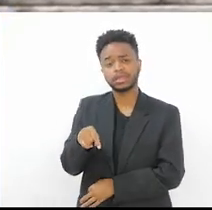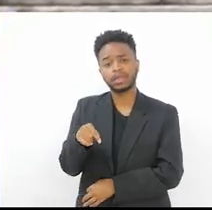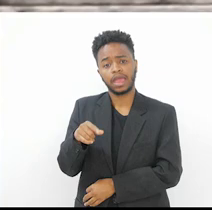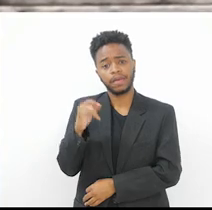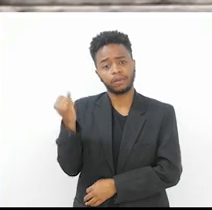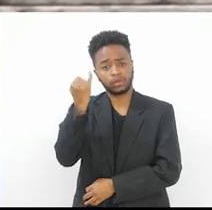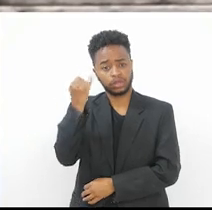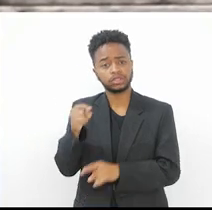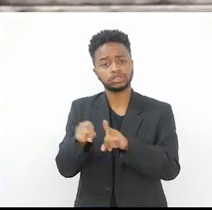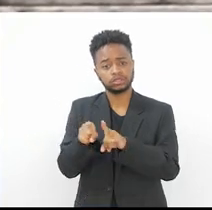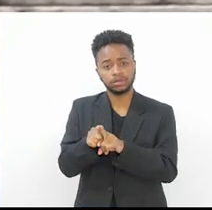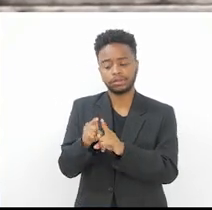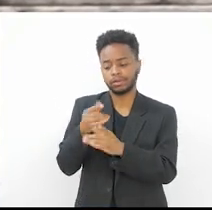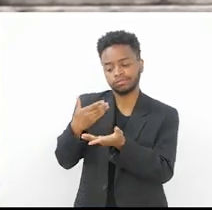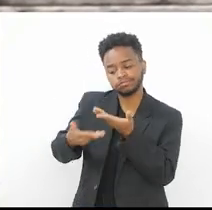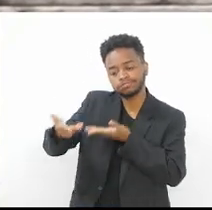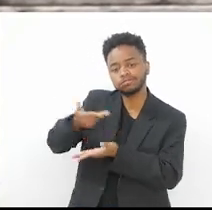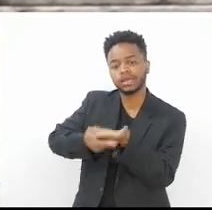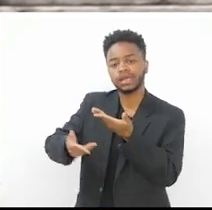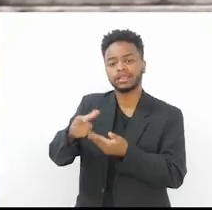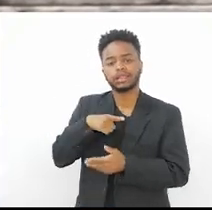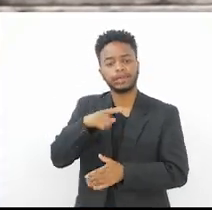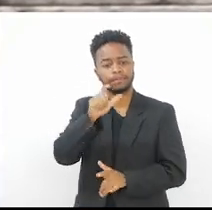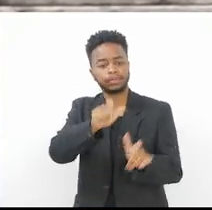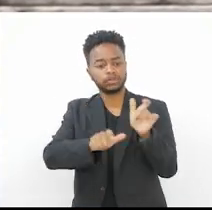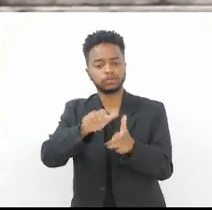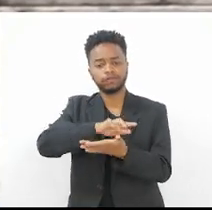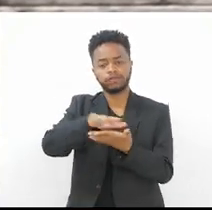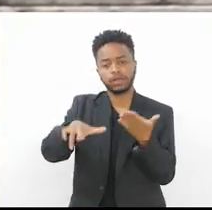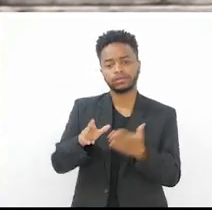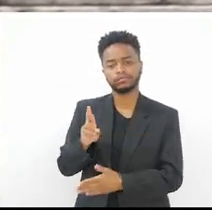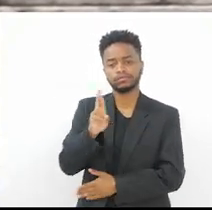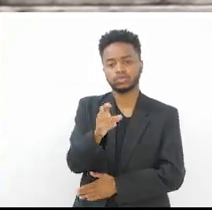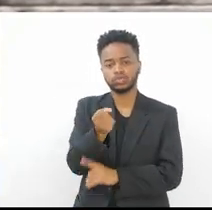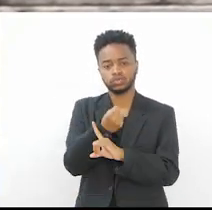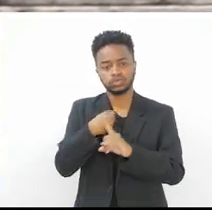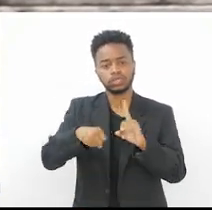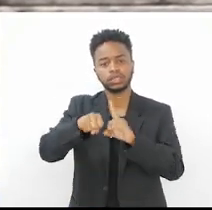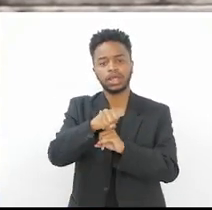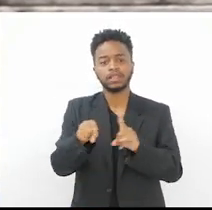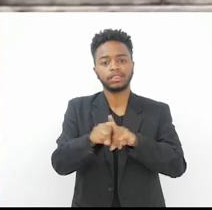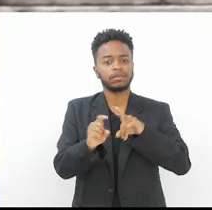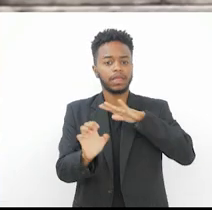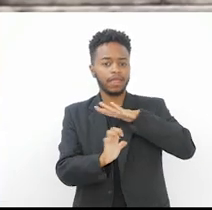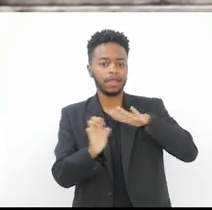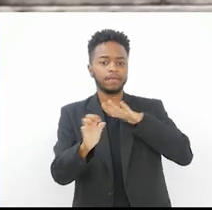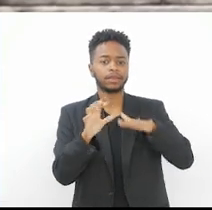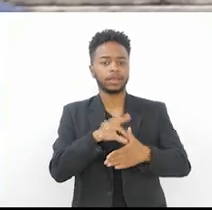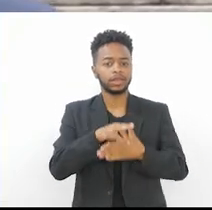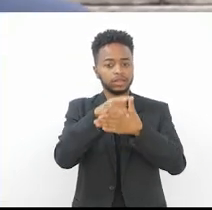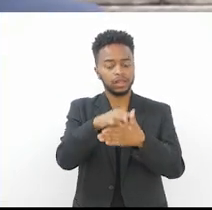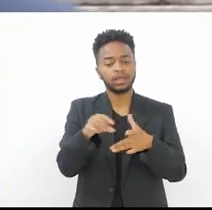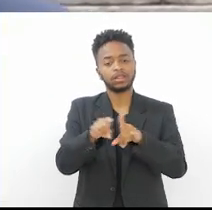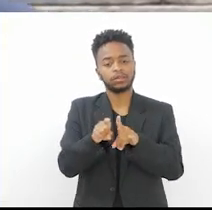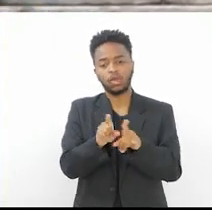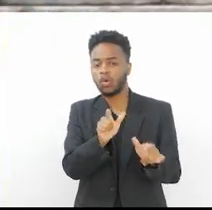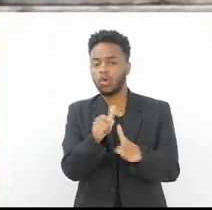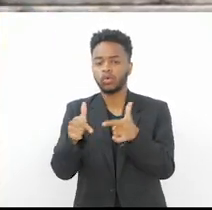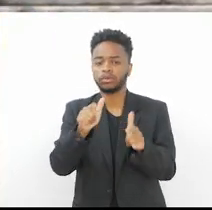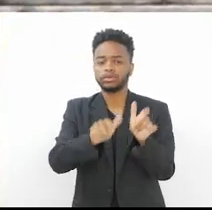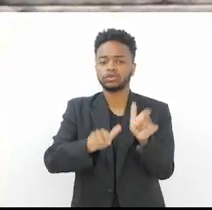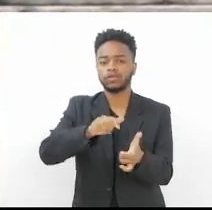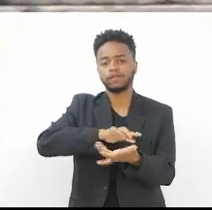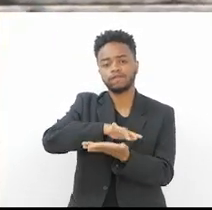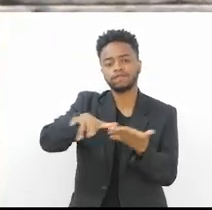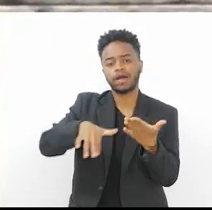a importância dessa interlocução. São diversos representantes da sociedade civil, empresários, formadores de políticas públicas, especialistas em